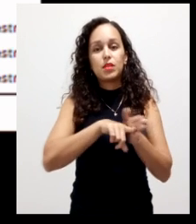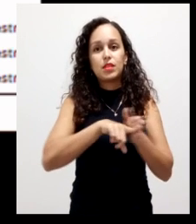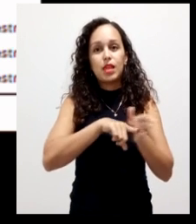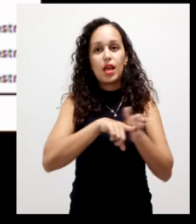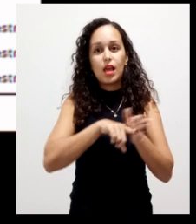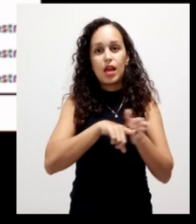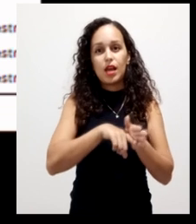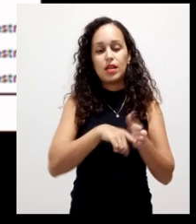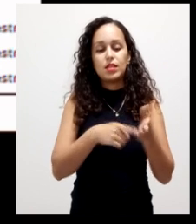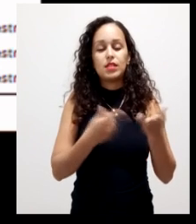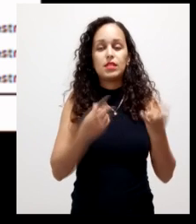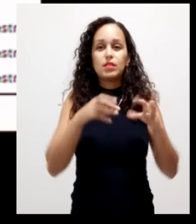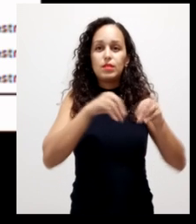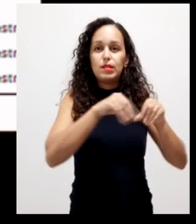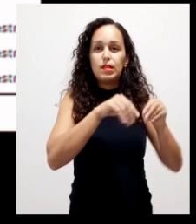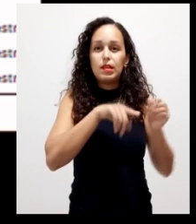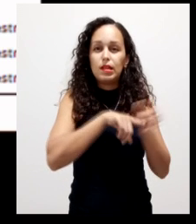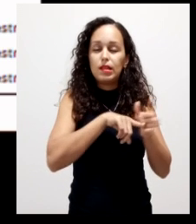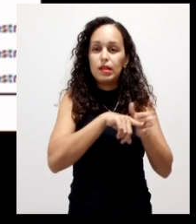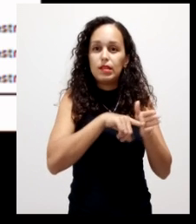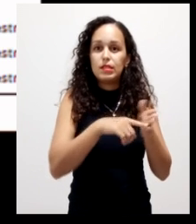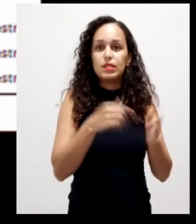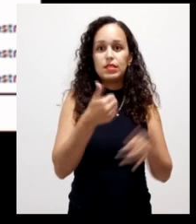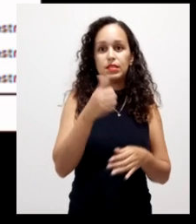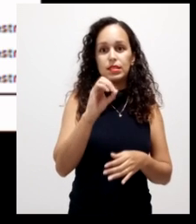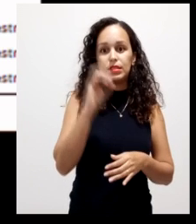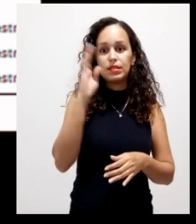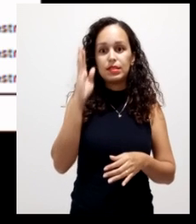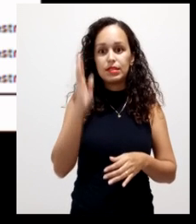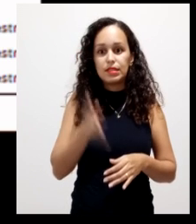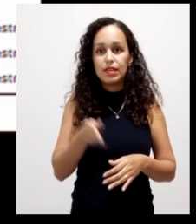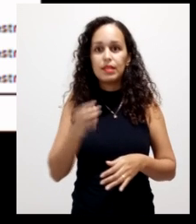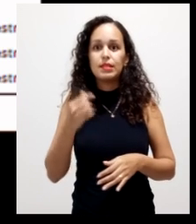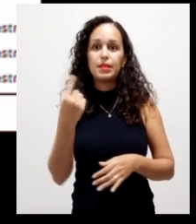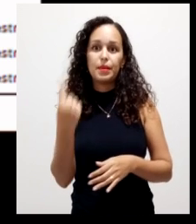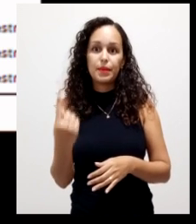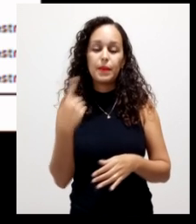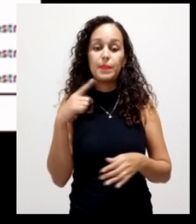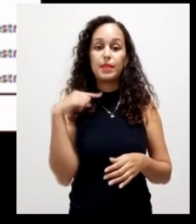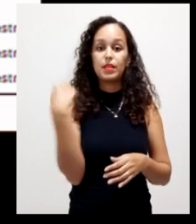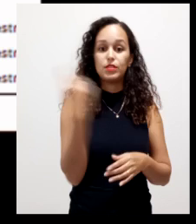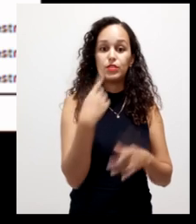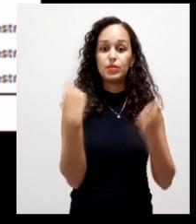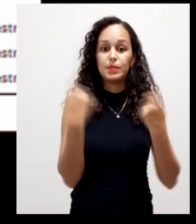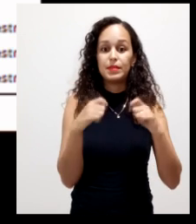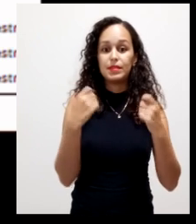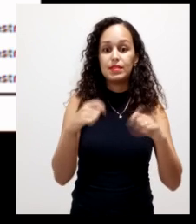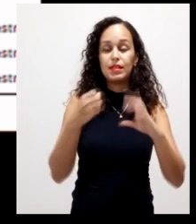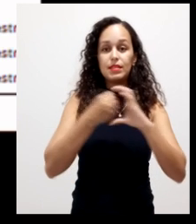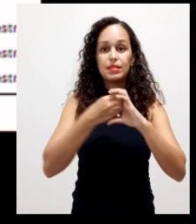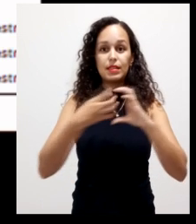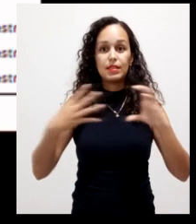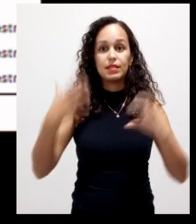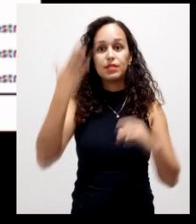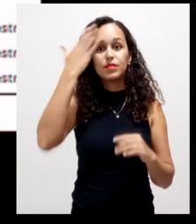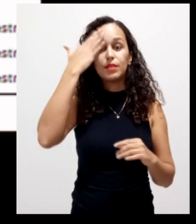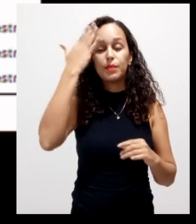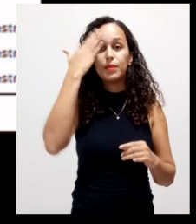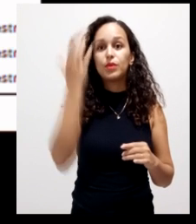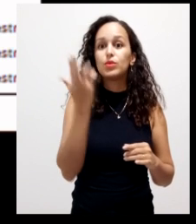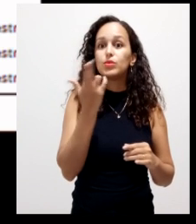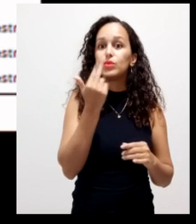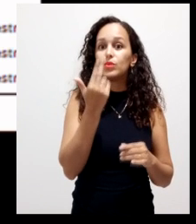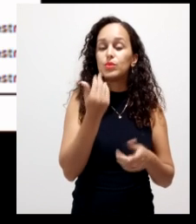desse composto obtido ele vai ter uma relação CN de 10 para 1 mas a gente precisa saber as outras características os outros nutrientes